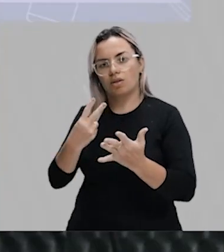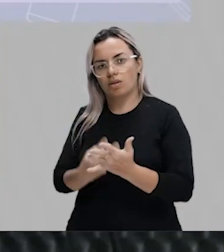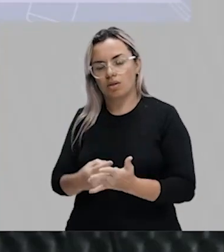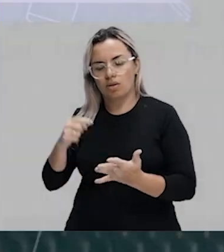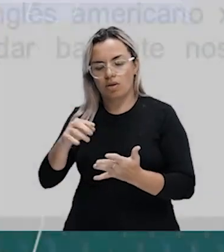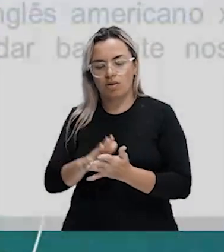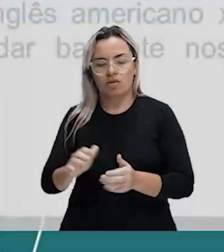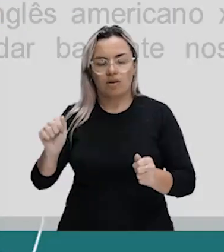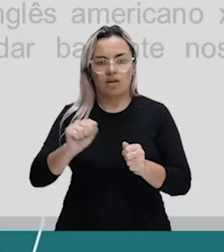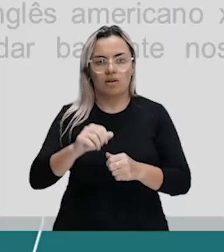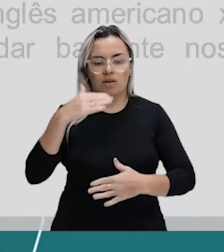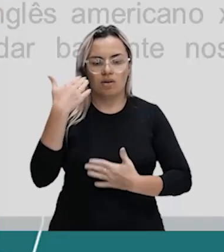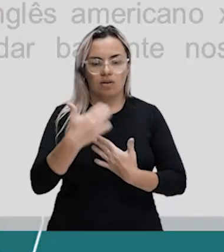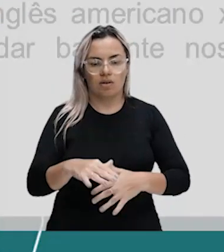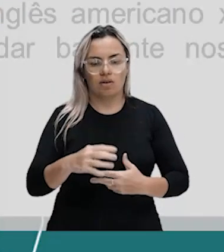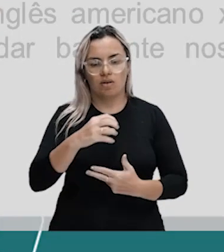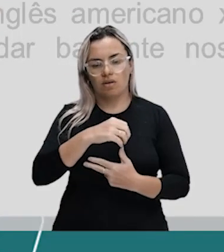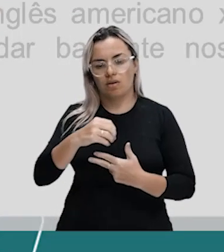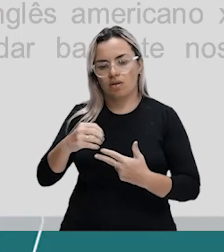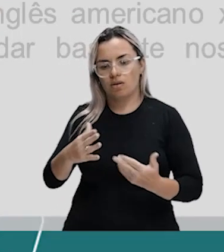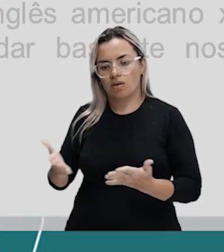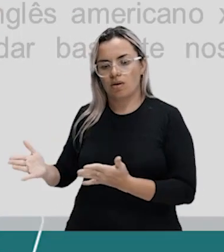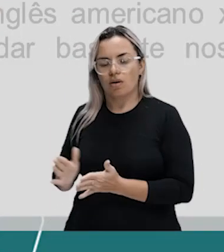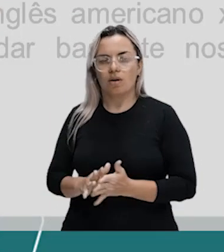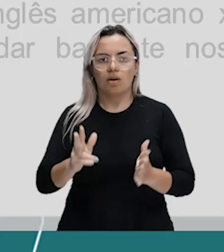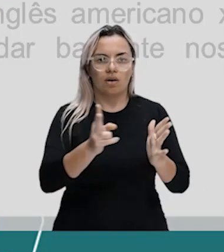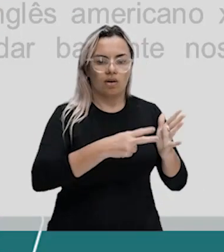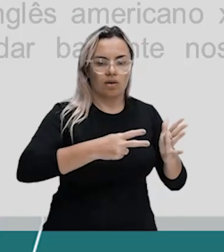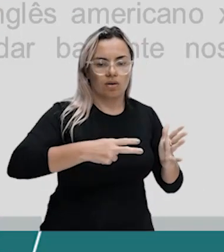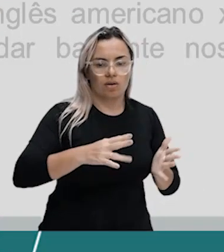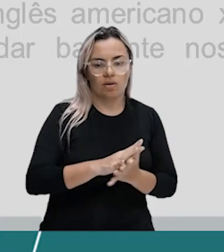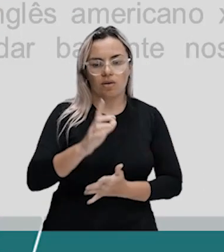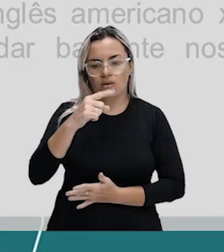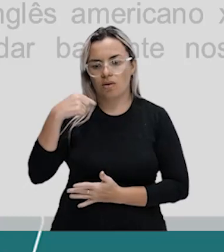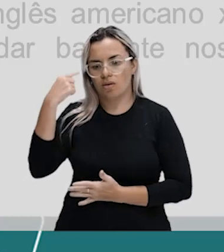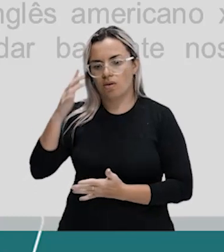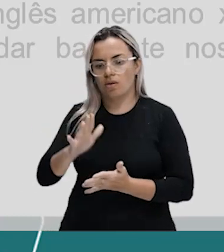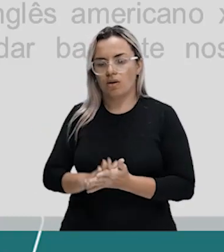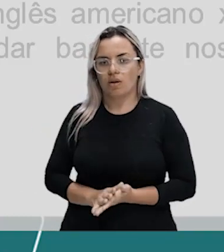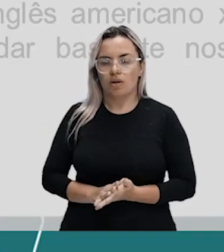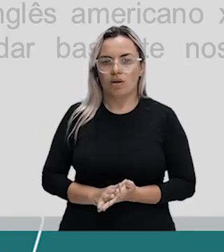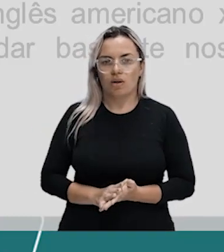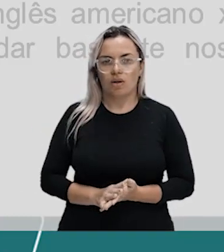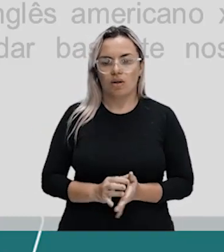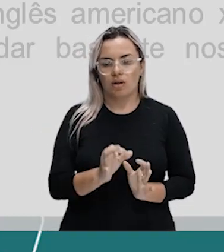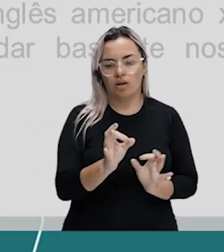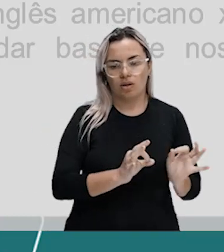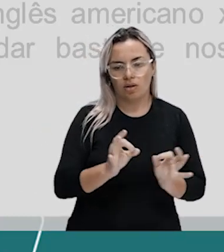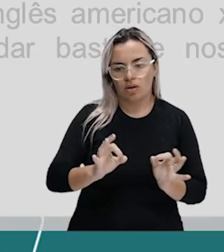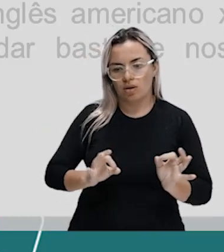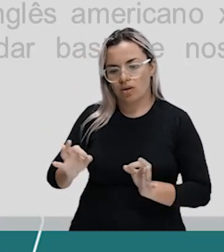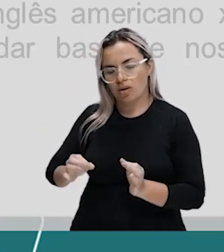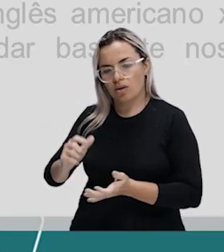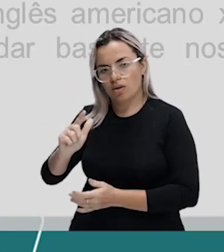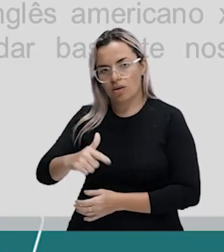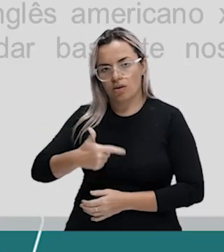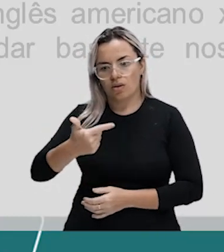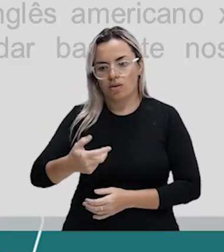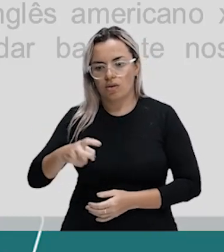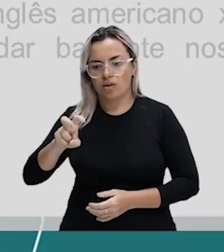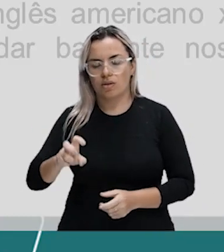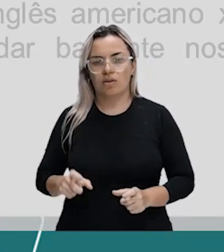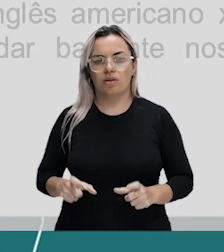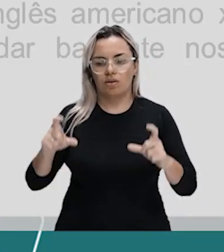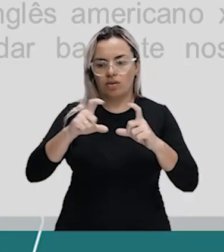Beleza. Vocabulário em espanhol. Eu separei 25 expressões aqui para você conhecer. Vamos ver se dá tempo de falar